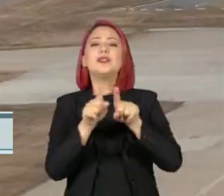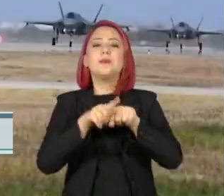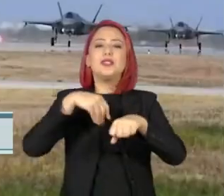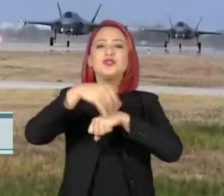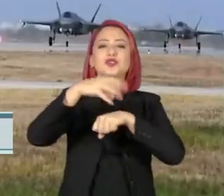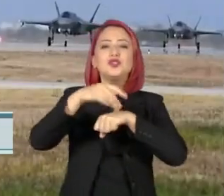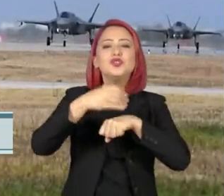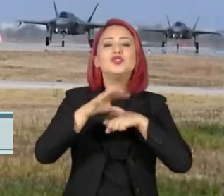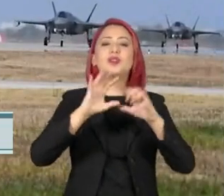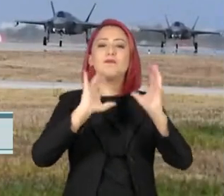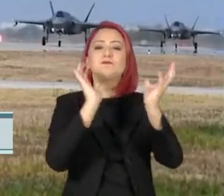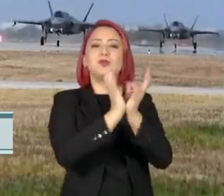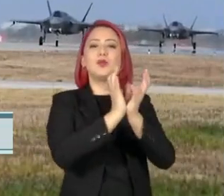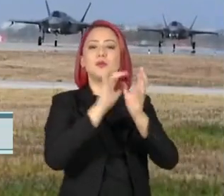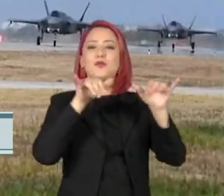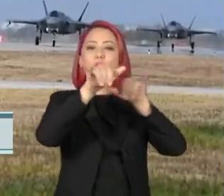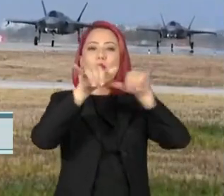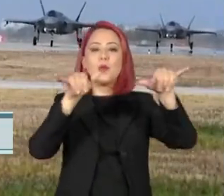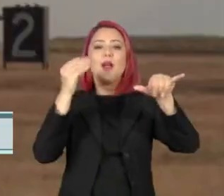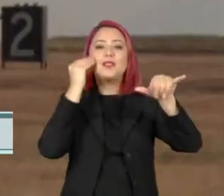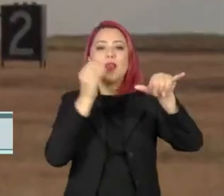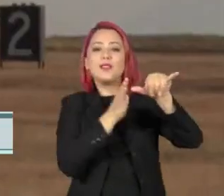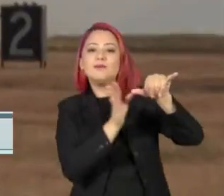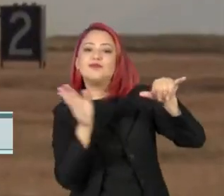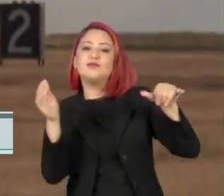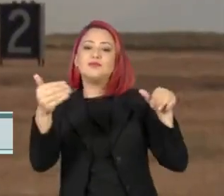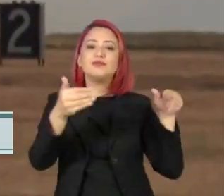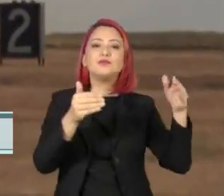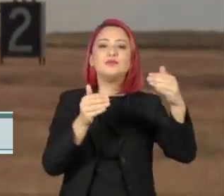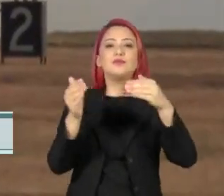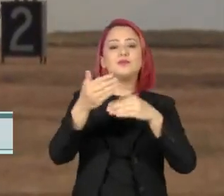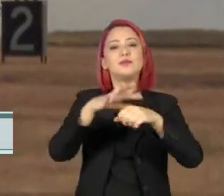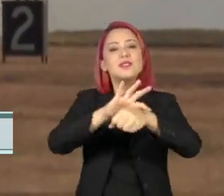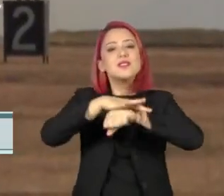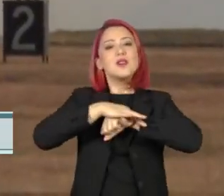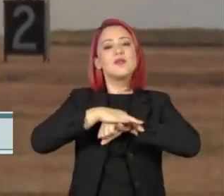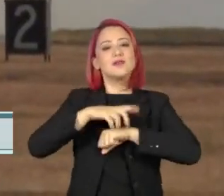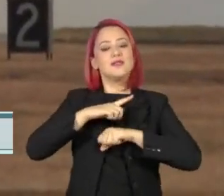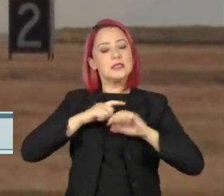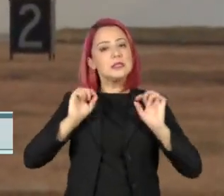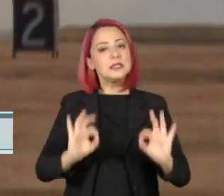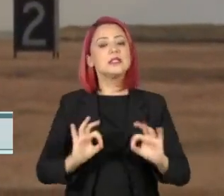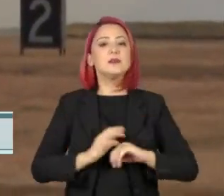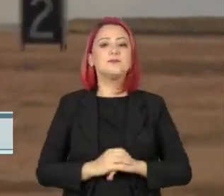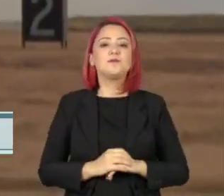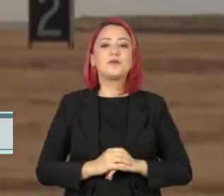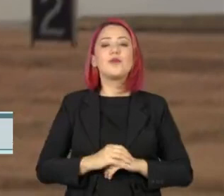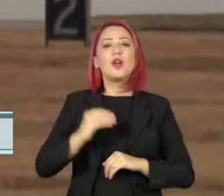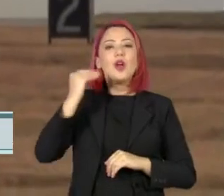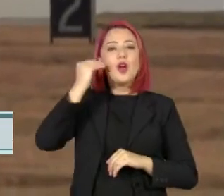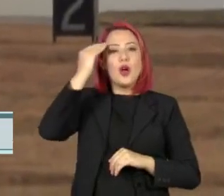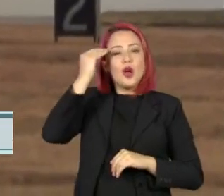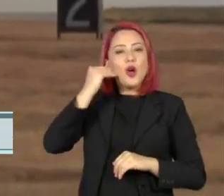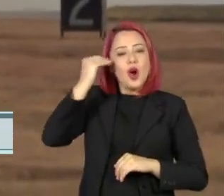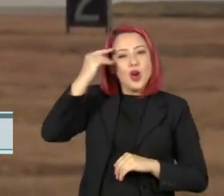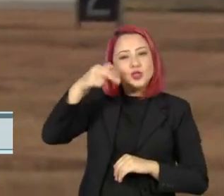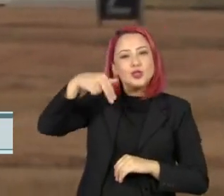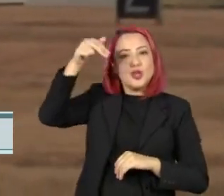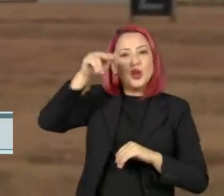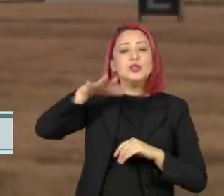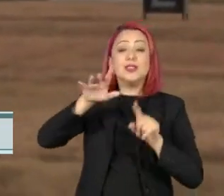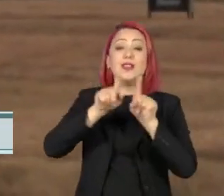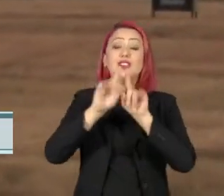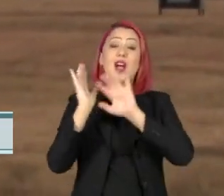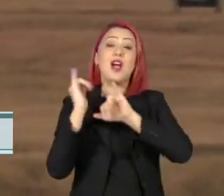as companhias aéreas desviem as rotas para garantir a segurança. O alto escalão norte-americano alertou que se os